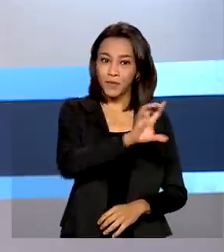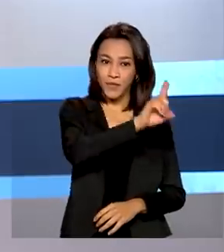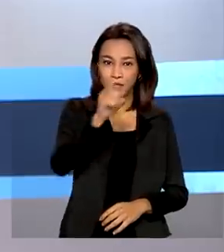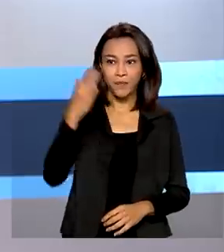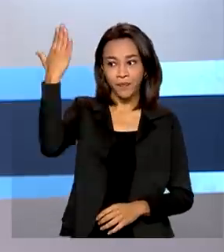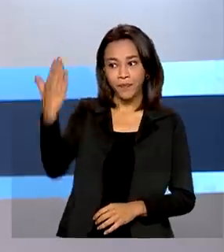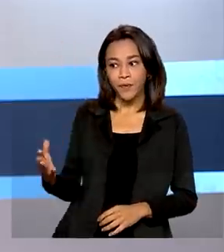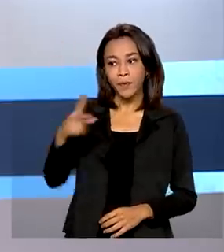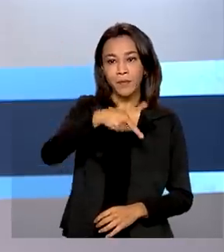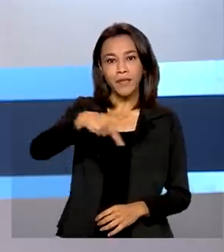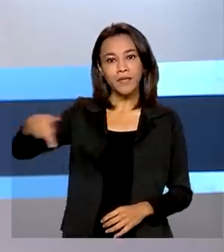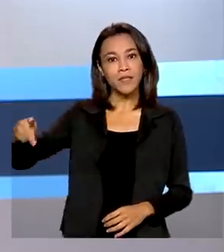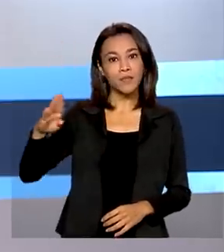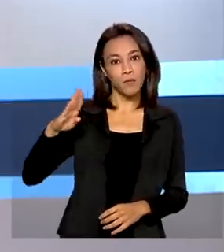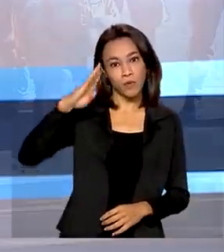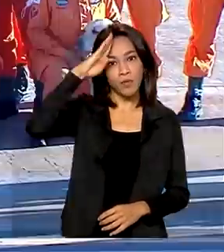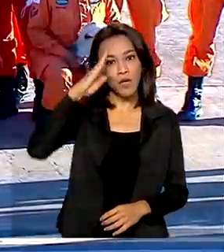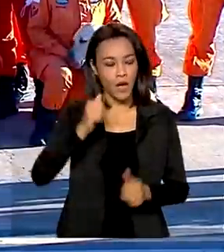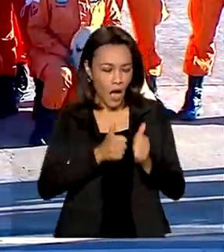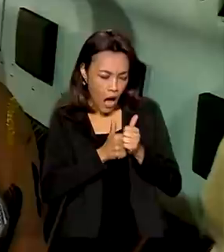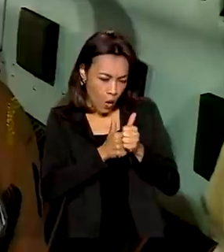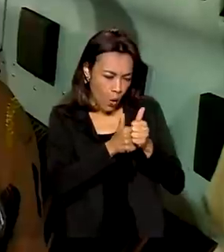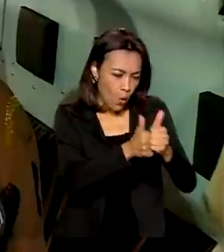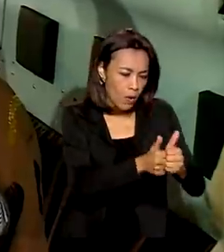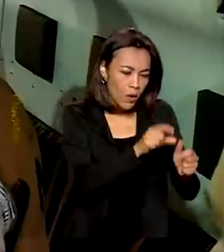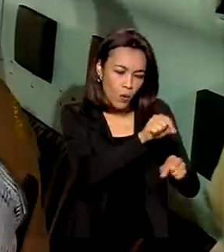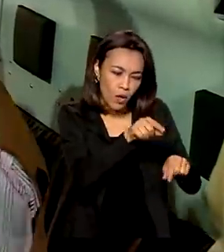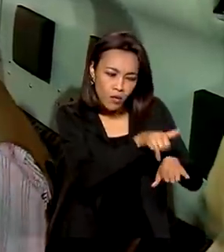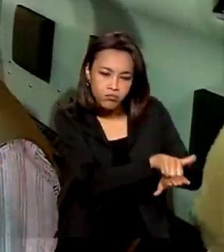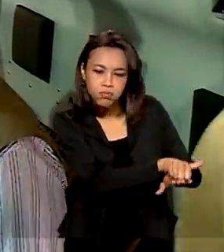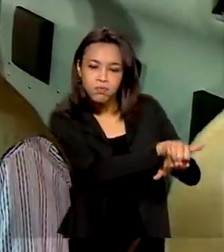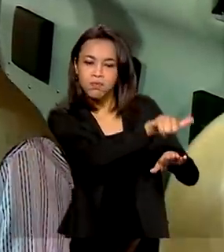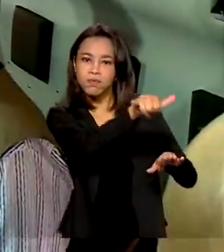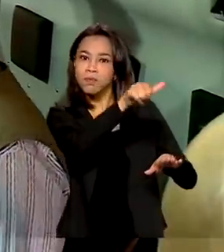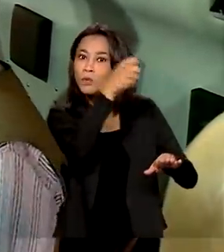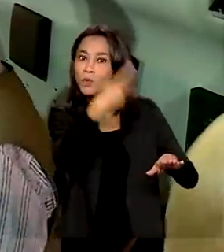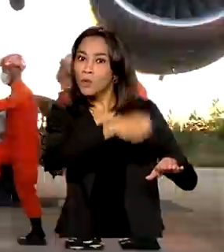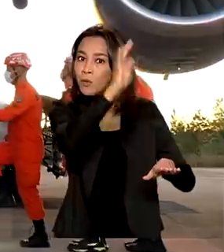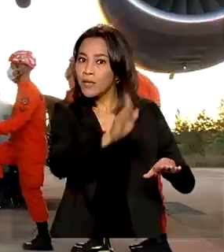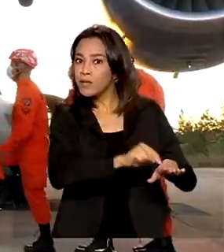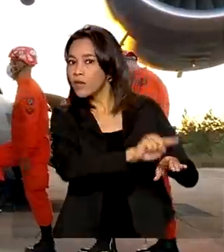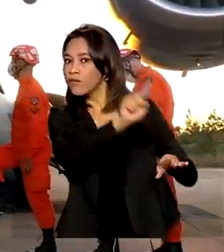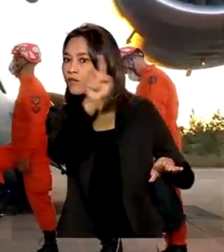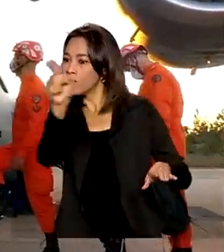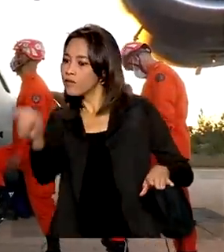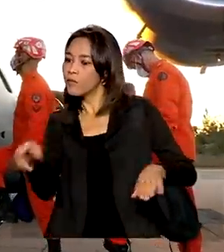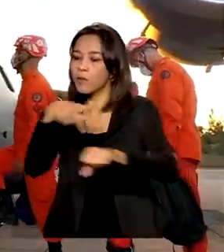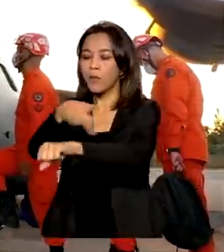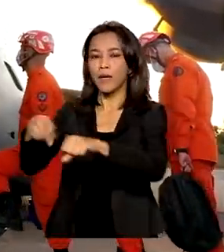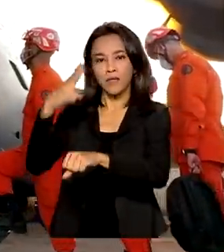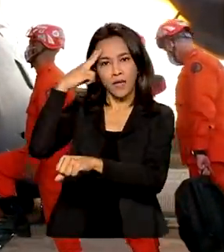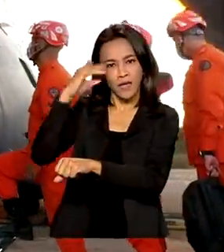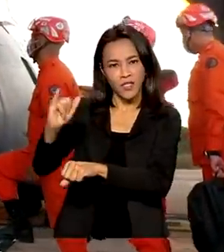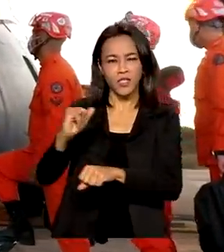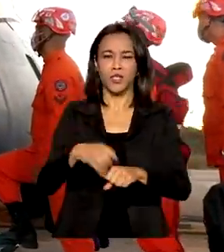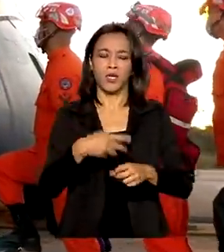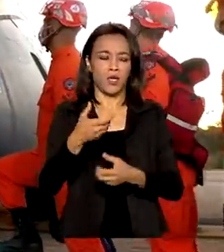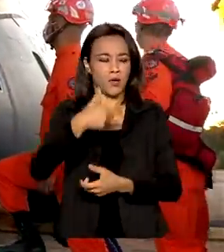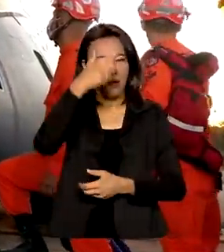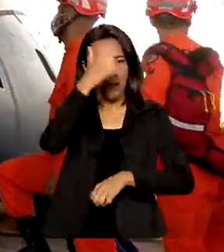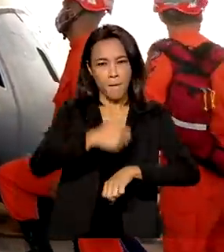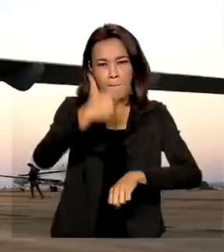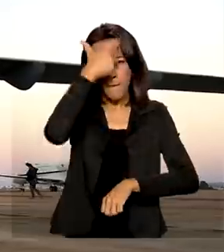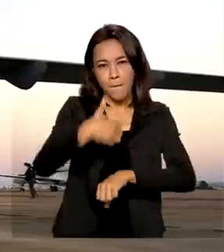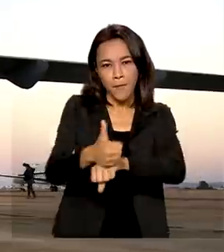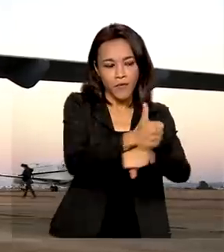Presidente Jair Bolsonaro acompanha embarque da Missão Humanitária Brasileira ao Haiti. Bombeiros, equipamentos e remédios